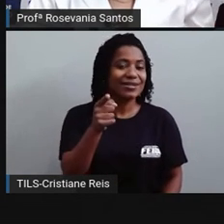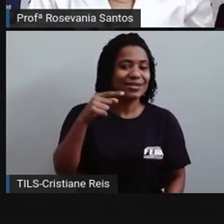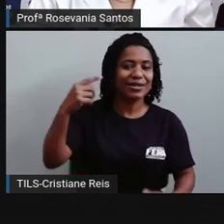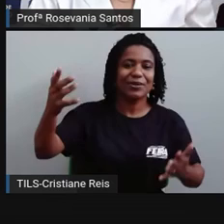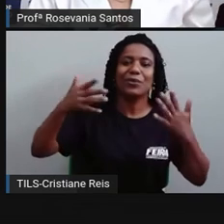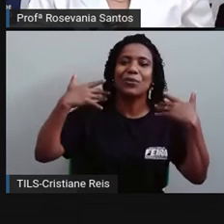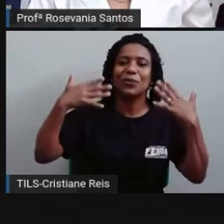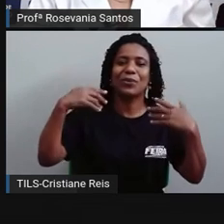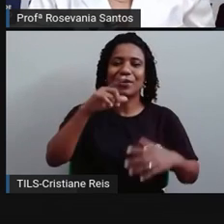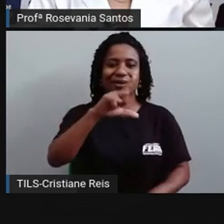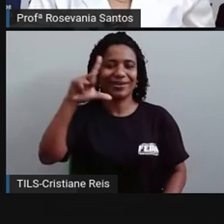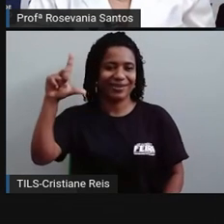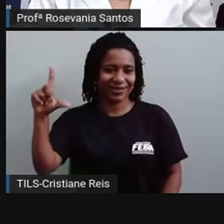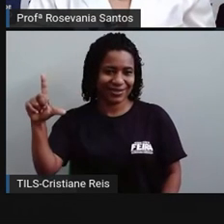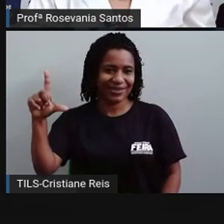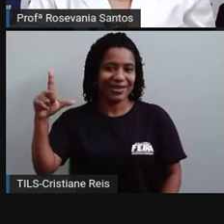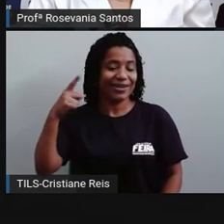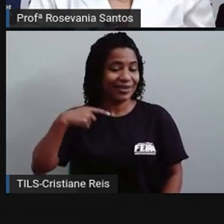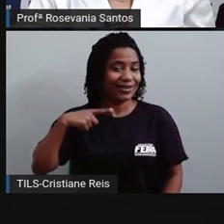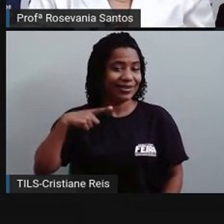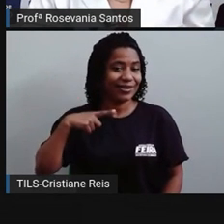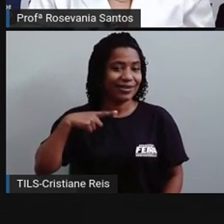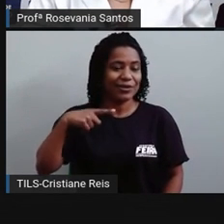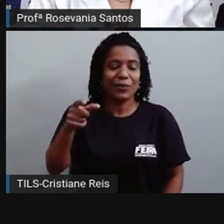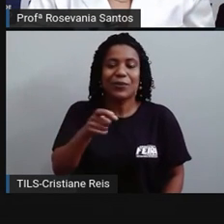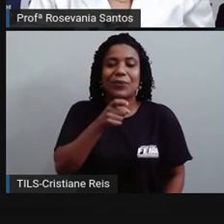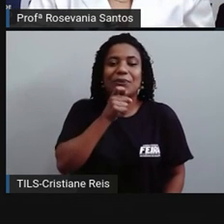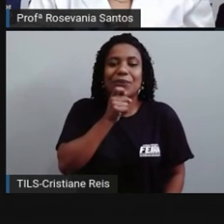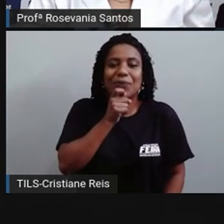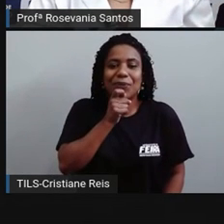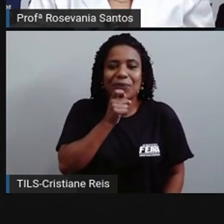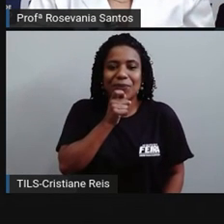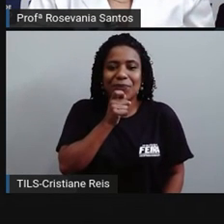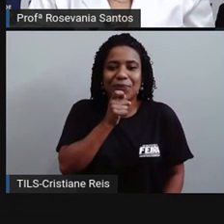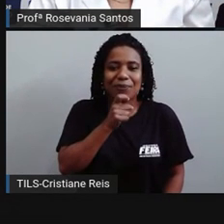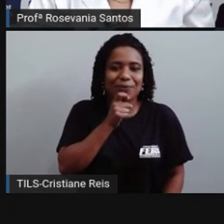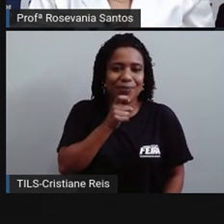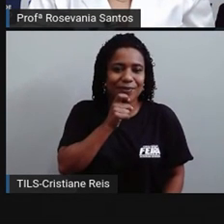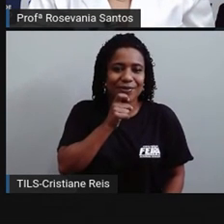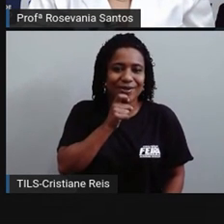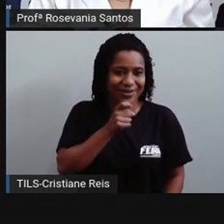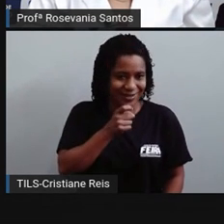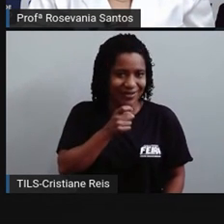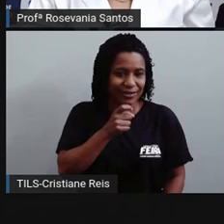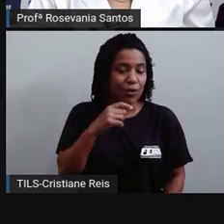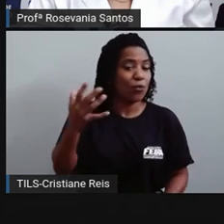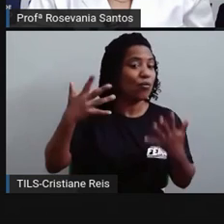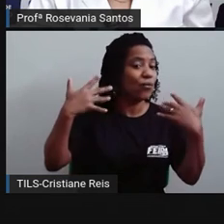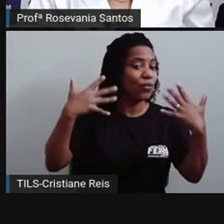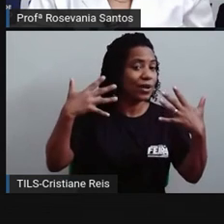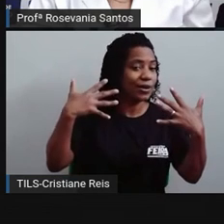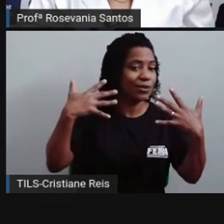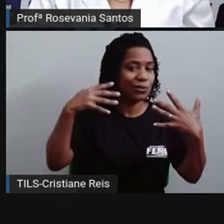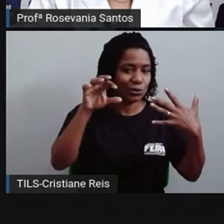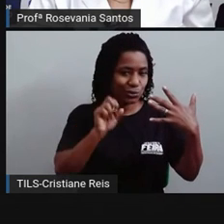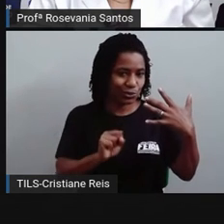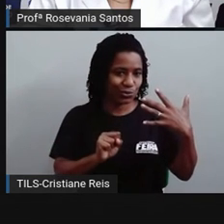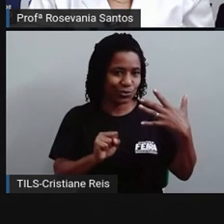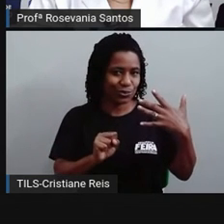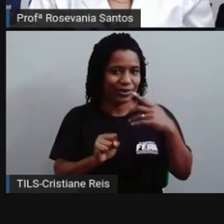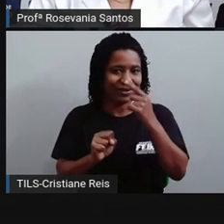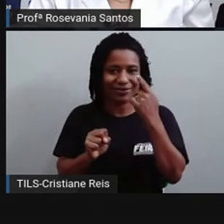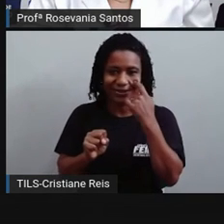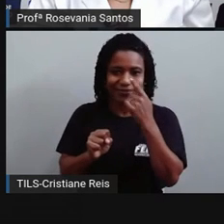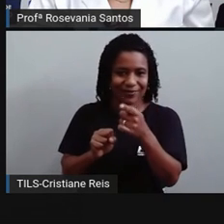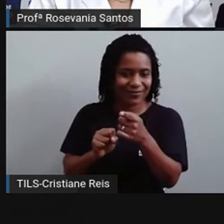inverno no hemisfério norte. Então, o que é eu vou ter? Se eu estou no verão no hemisfério sul, perceba que eu tenho mais iluminação aqui,